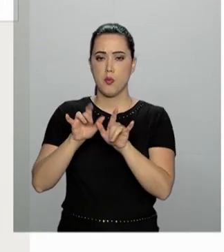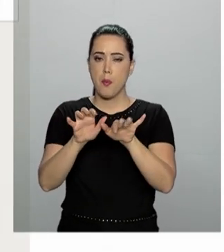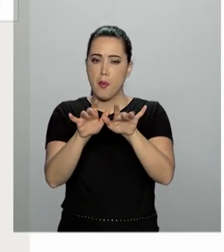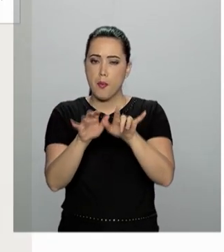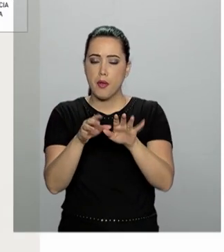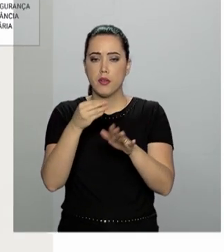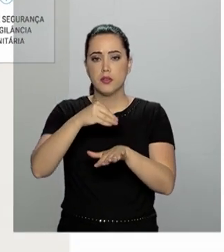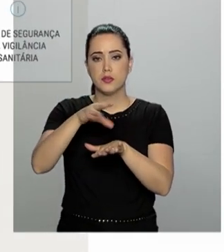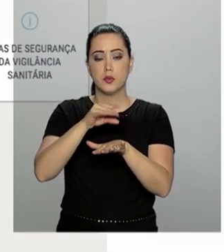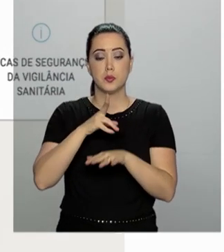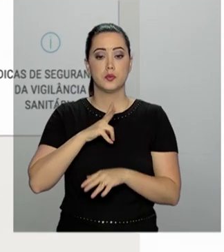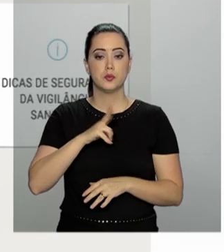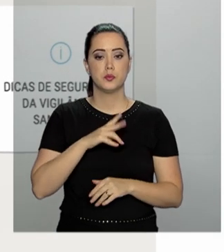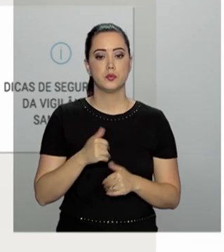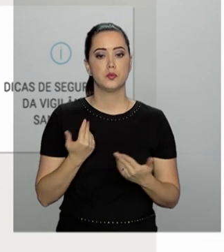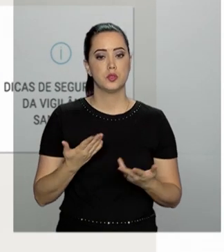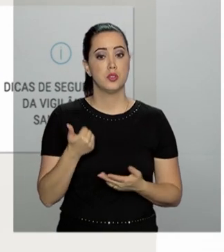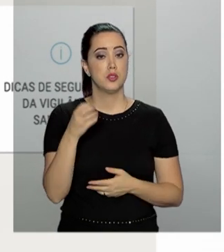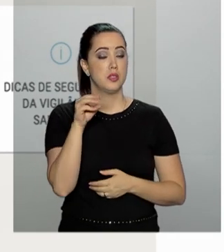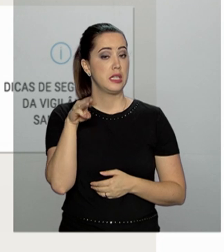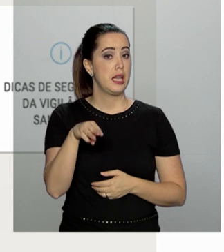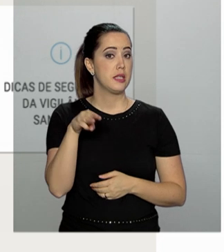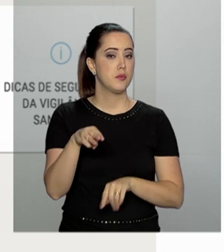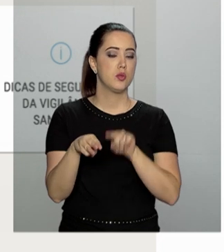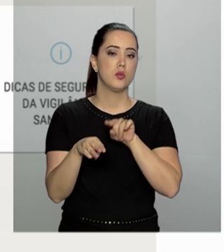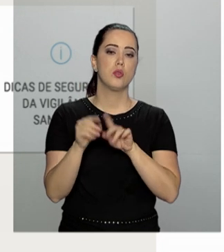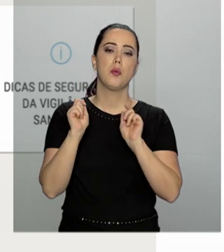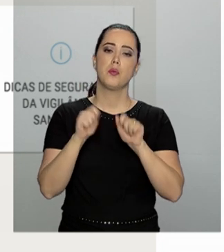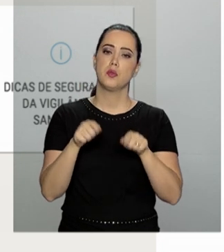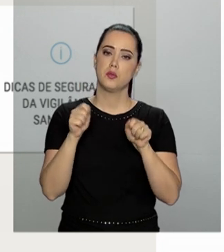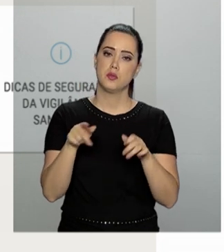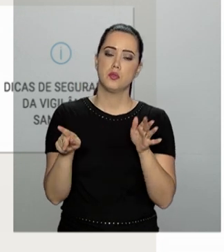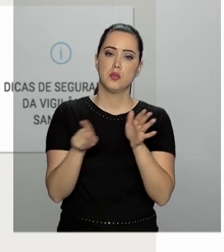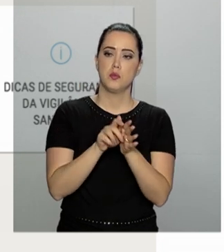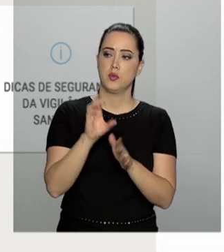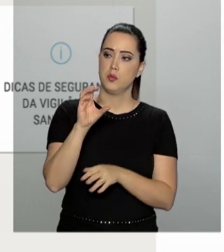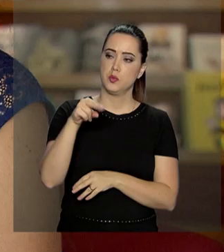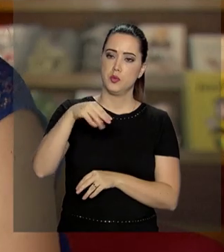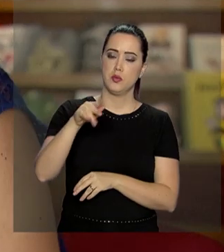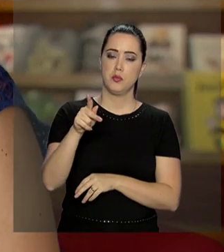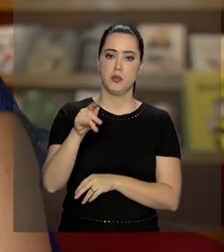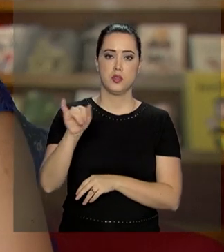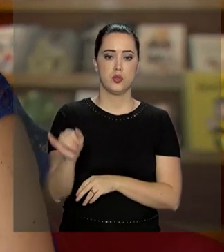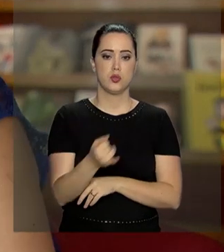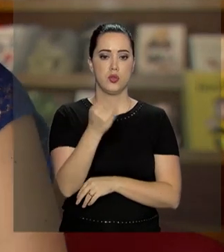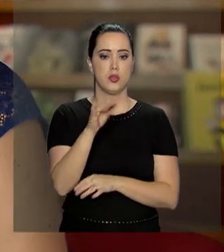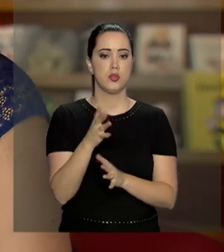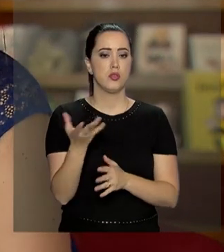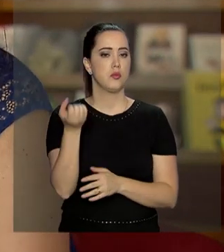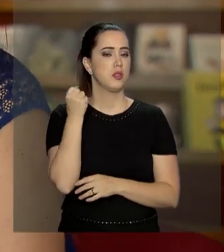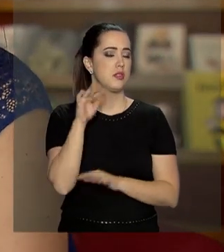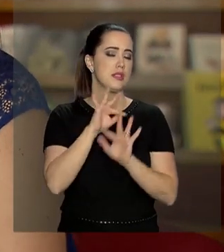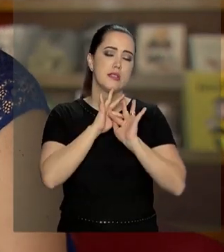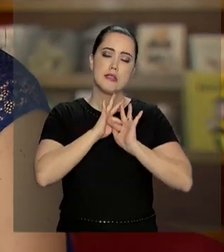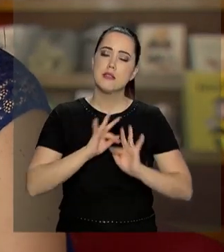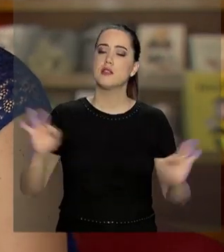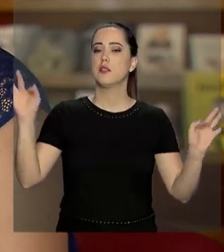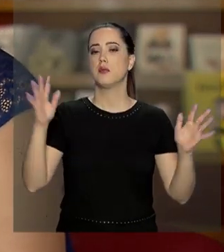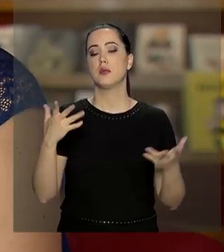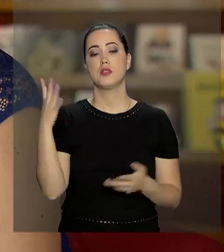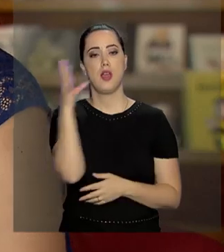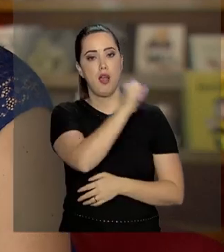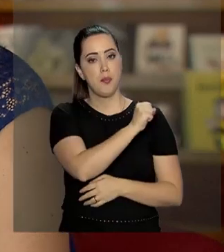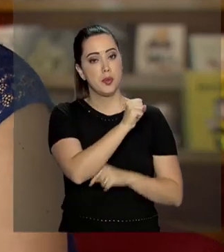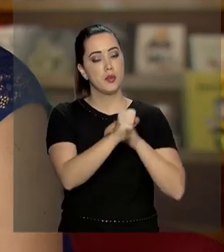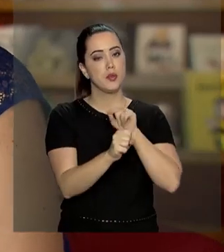com informações pessoais. Em 10 minutos é possível ter o CNPJ em mãos. É simples, é uma coisa bastante simples, é